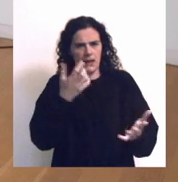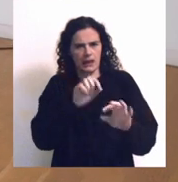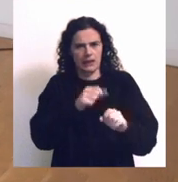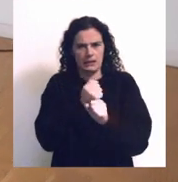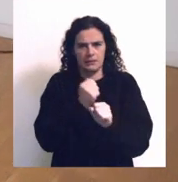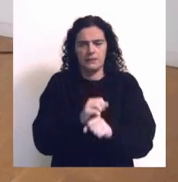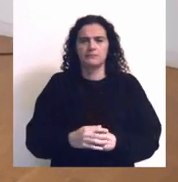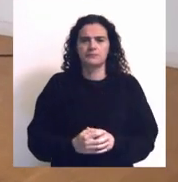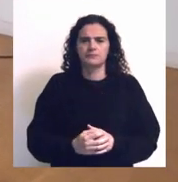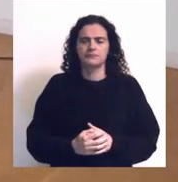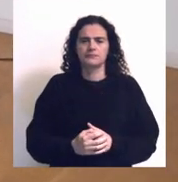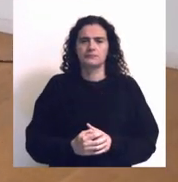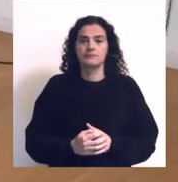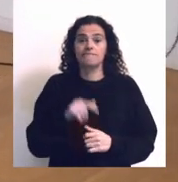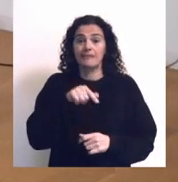no trabalho.